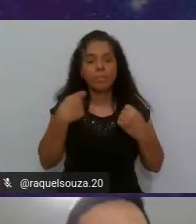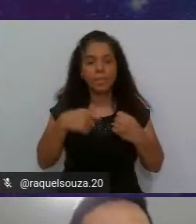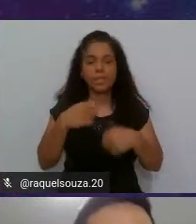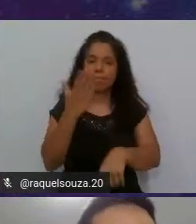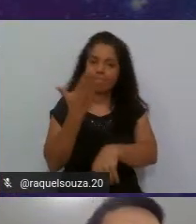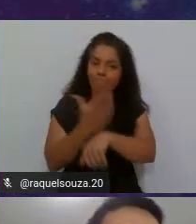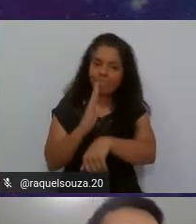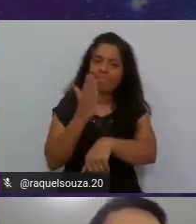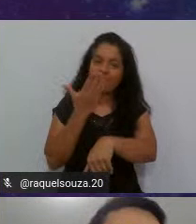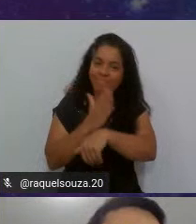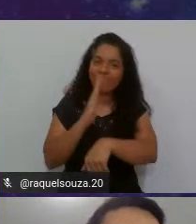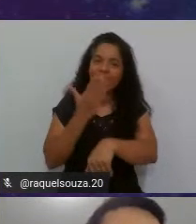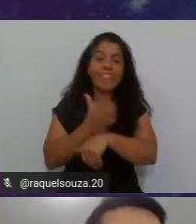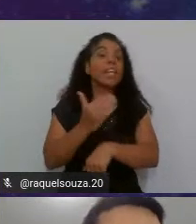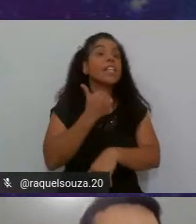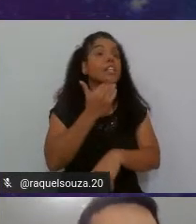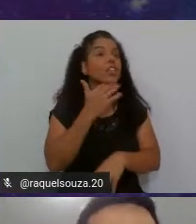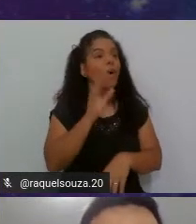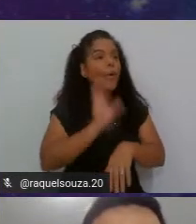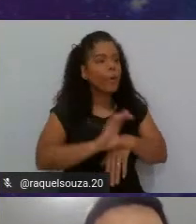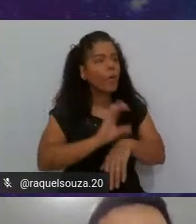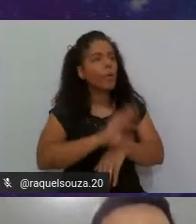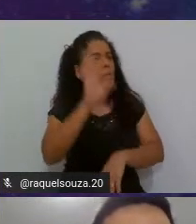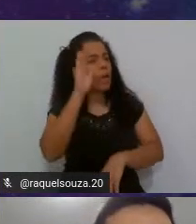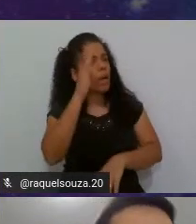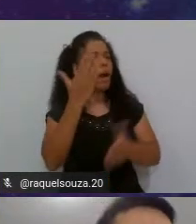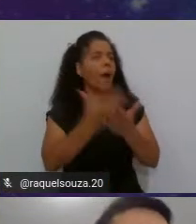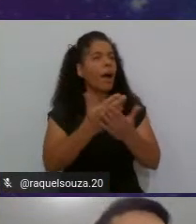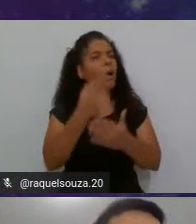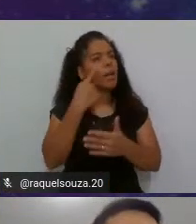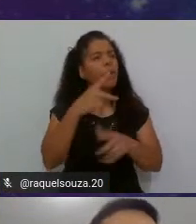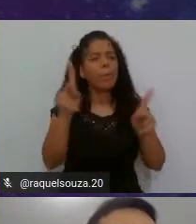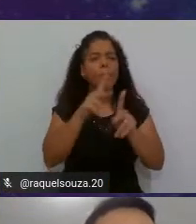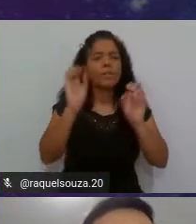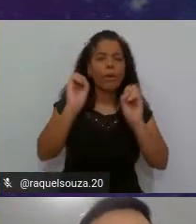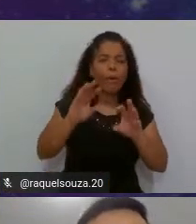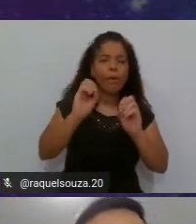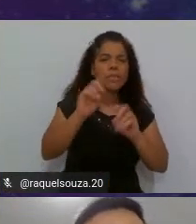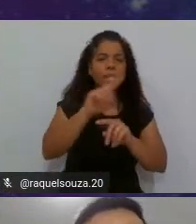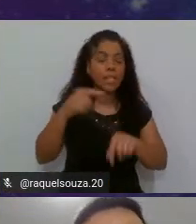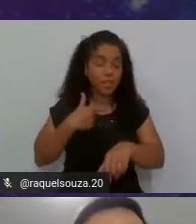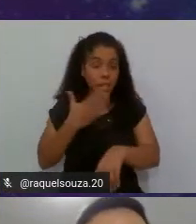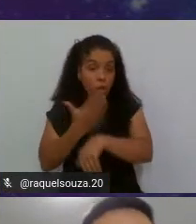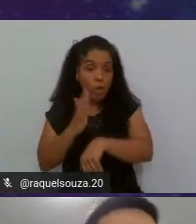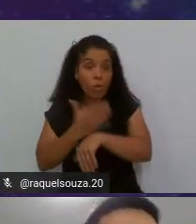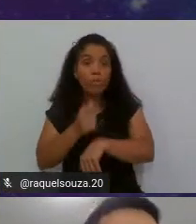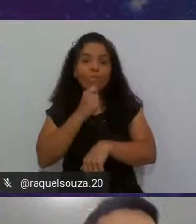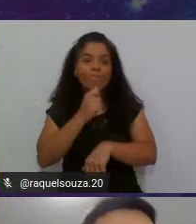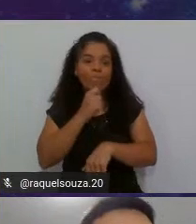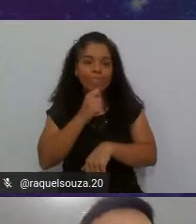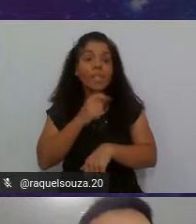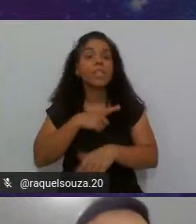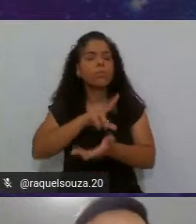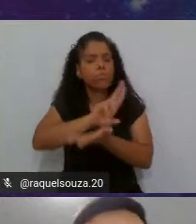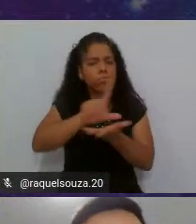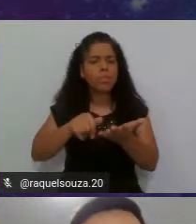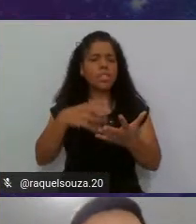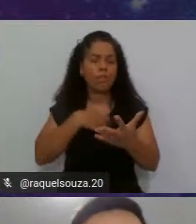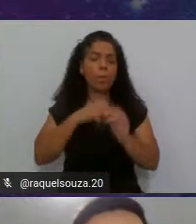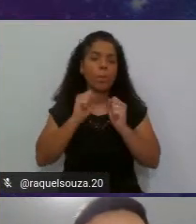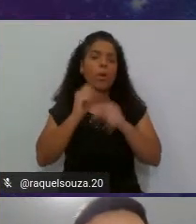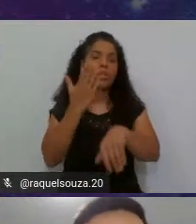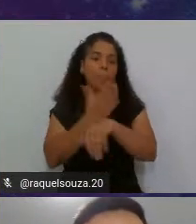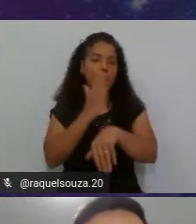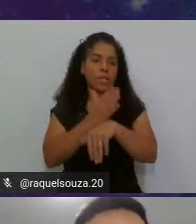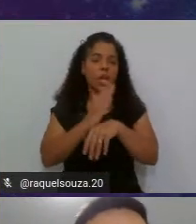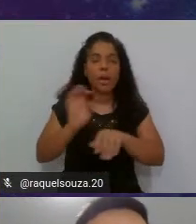importante. Não adianta você só fazer um curso, você ver as aulas, ver o que o professor está ensinando lá, e não praticar. Então, existem diversas formas que você pode praticar a